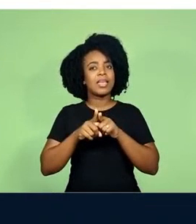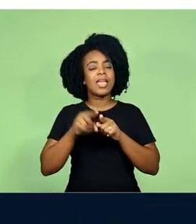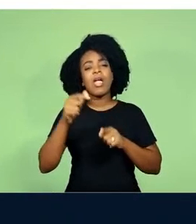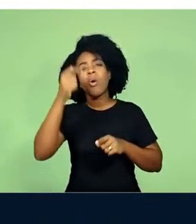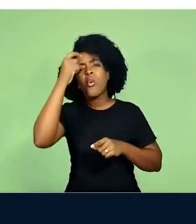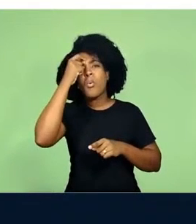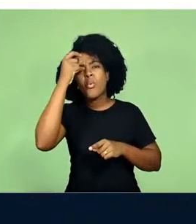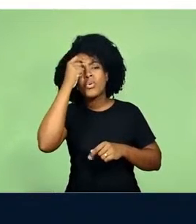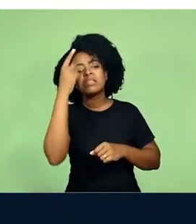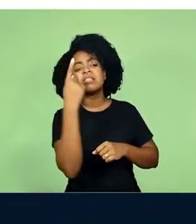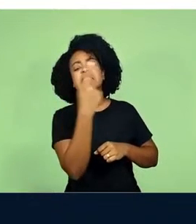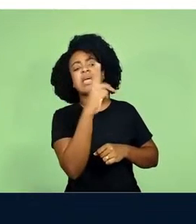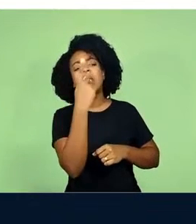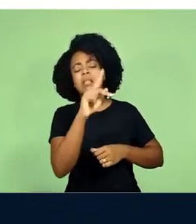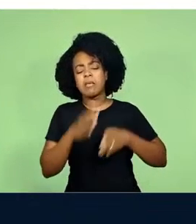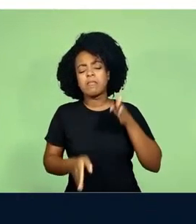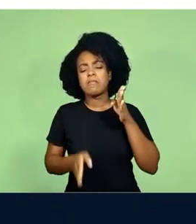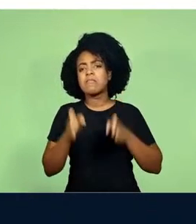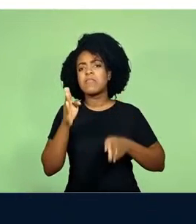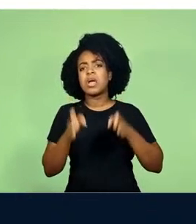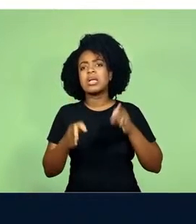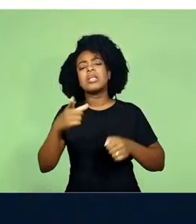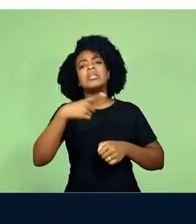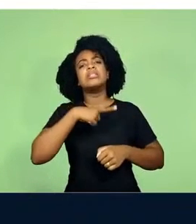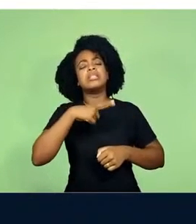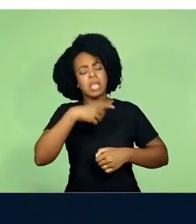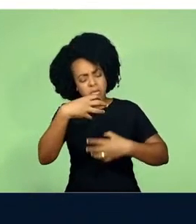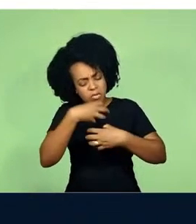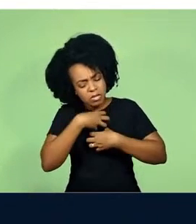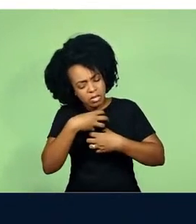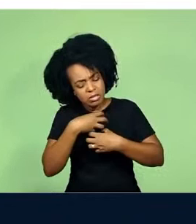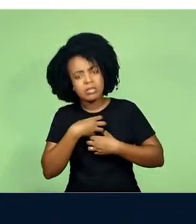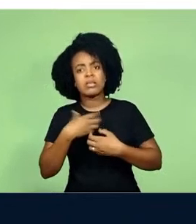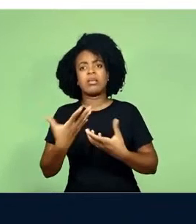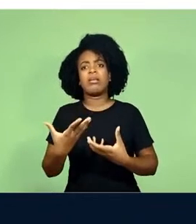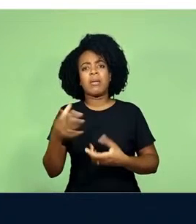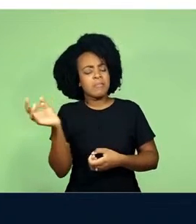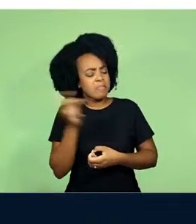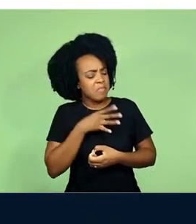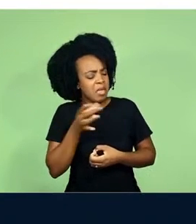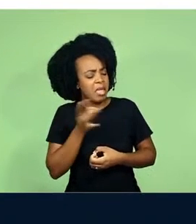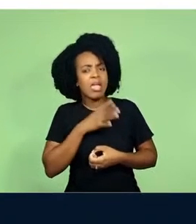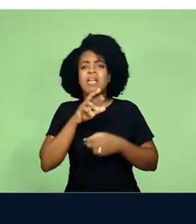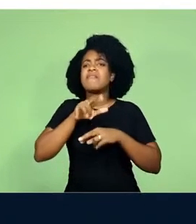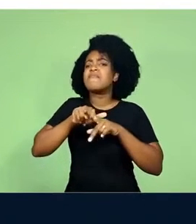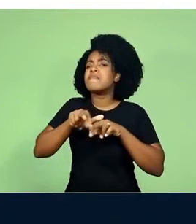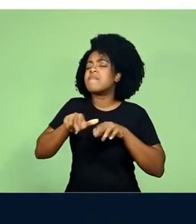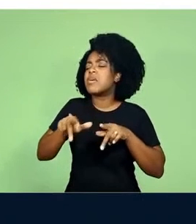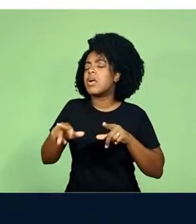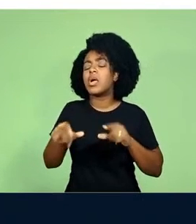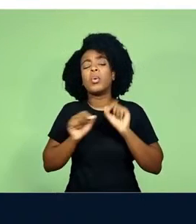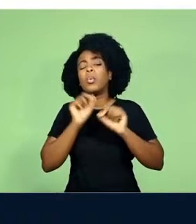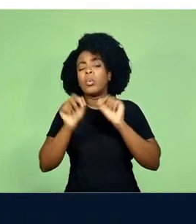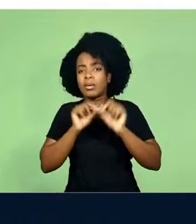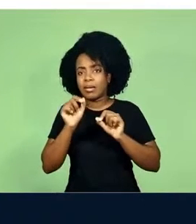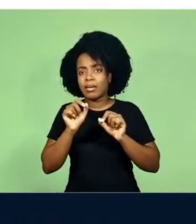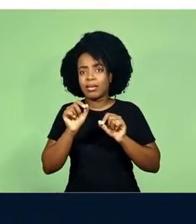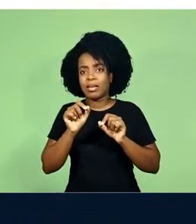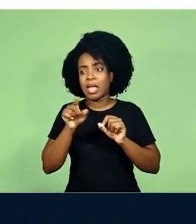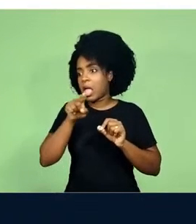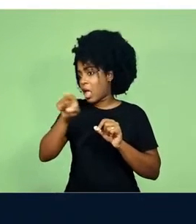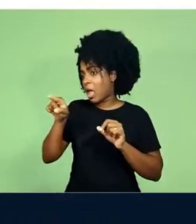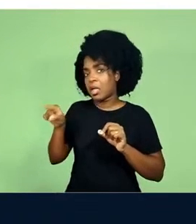consciência possui uma sensibilidade, possui um medo, possui outros fatores além da capacidade